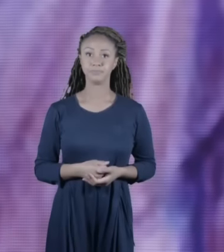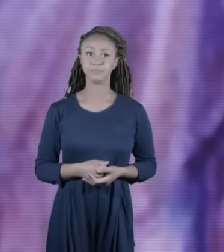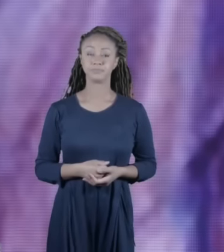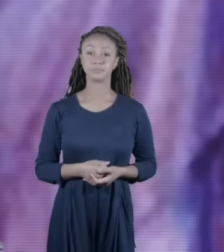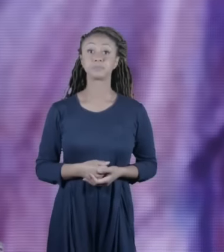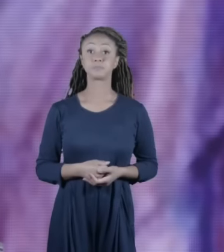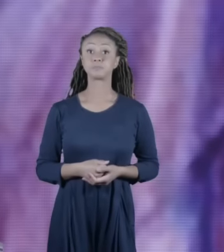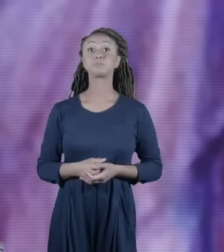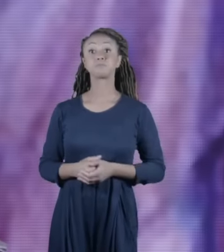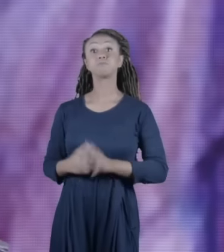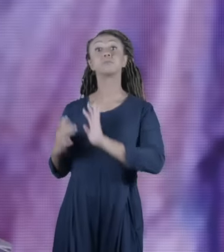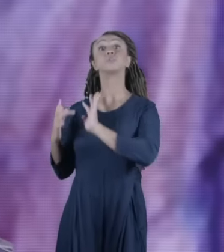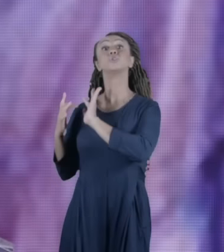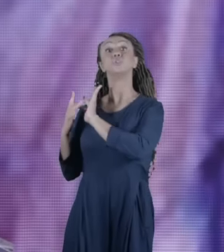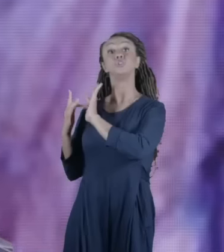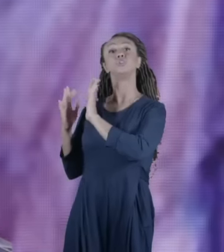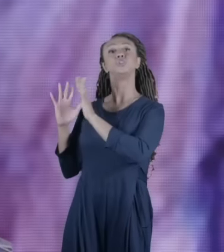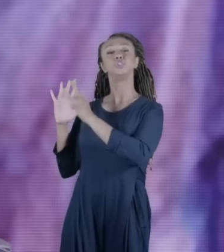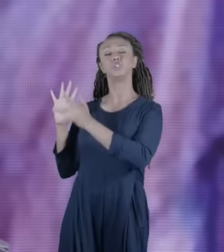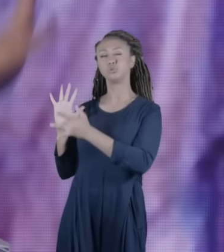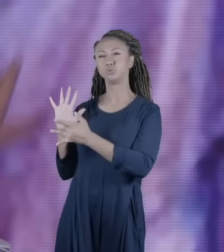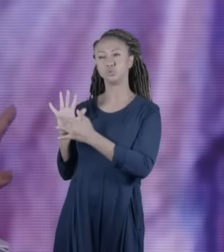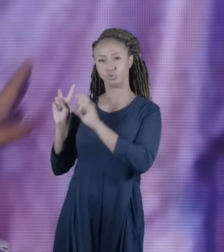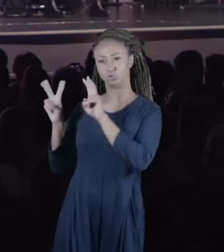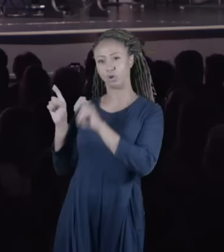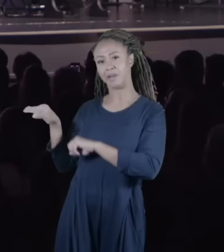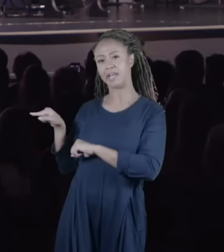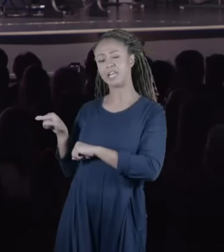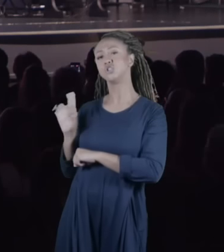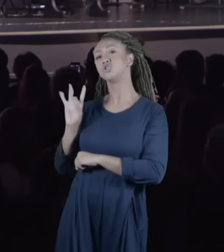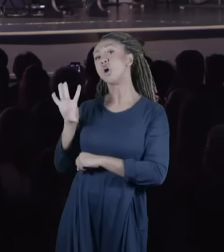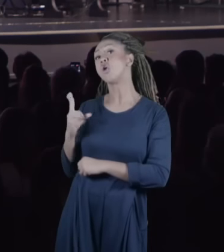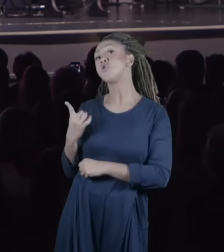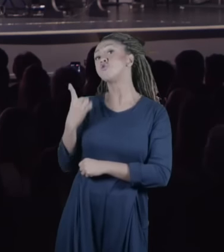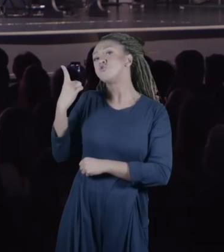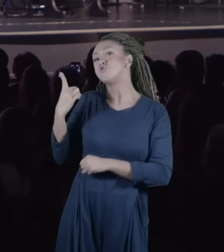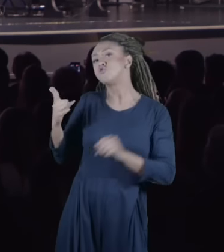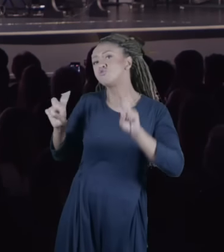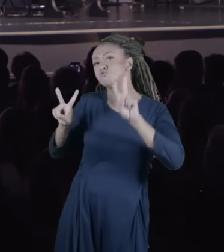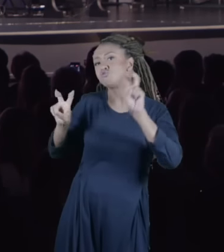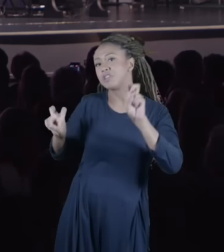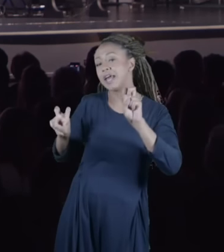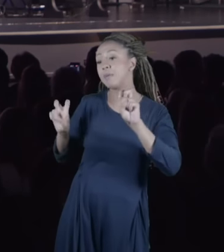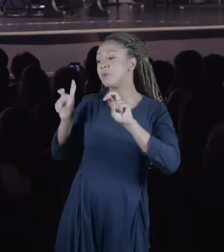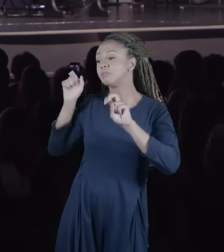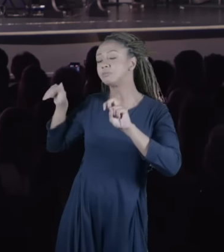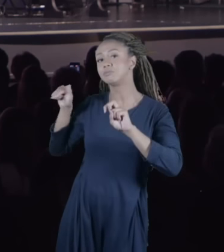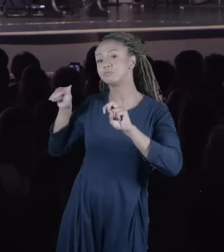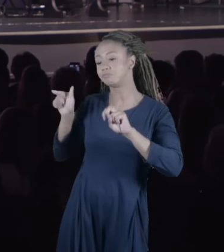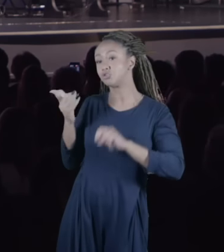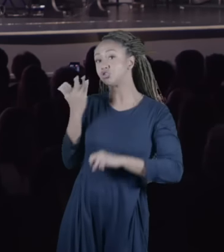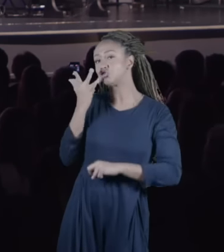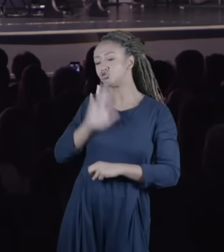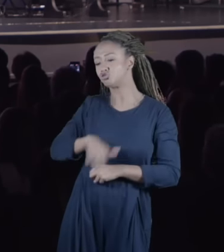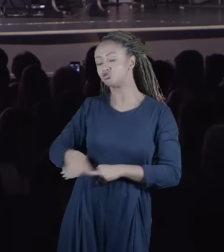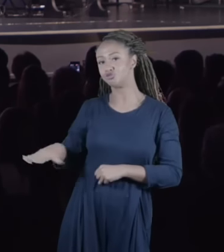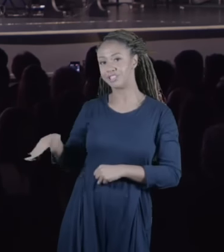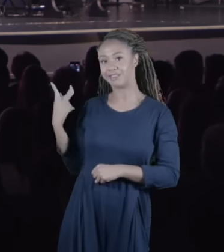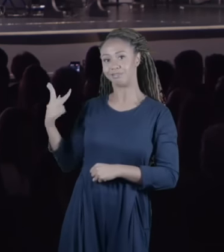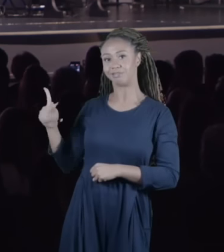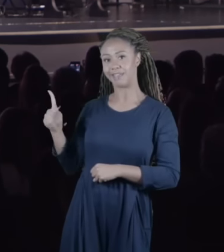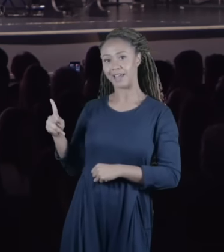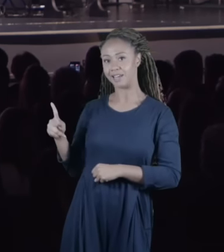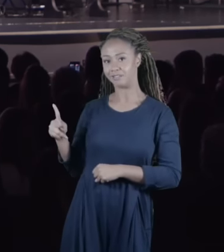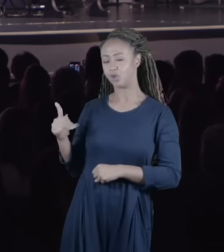Jesus tem só uma passagem de toda a infância dele que aparece nos evangelhos. Eu tenho certeza que aconteceu